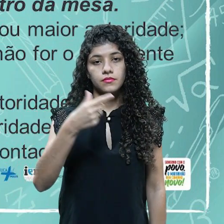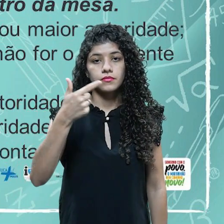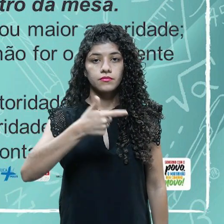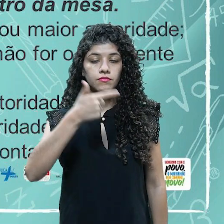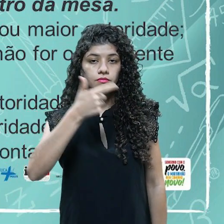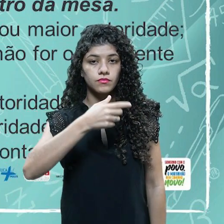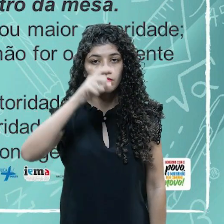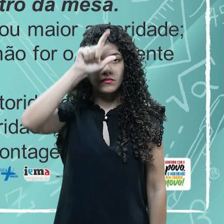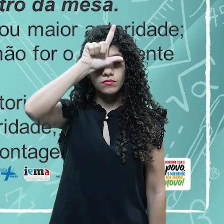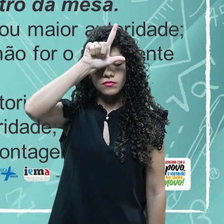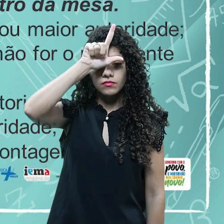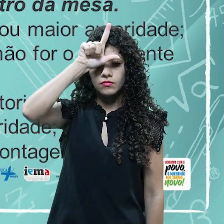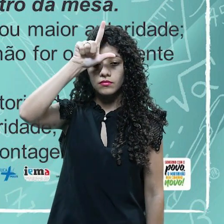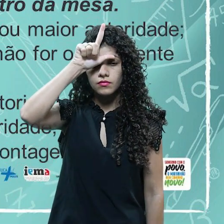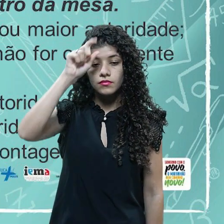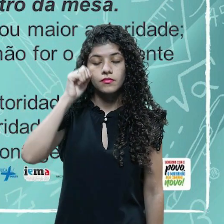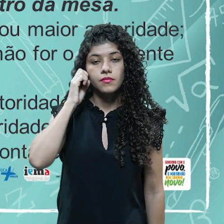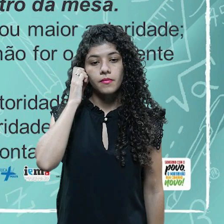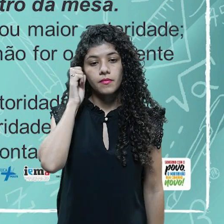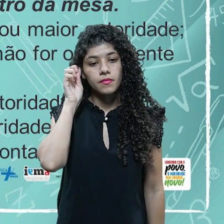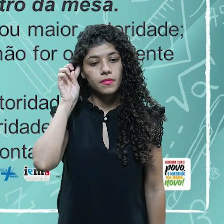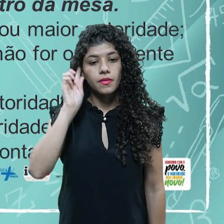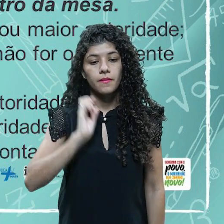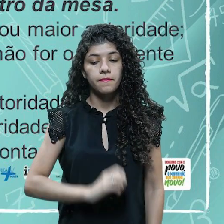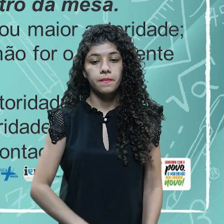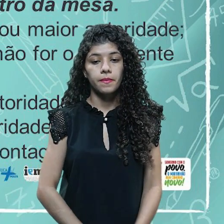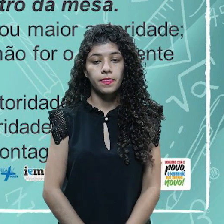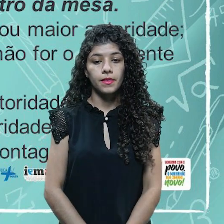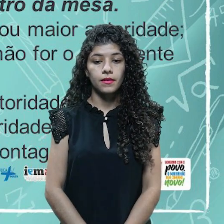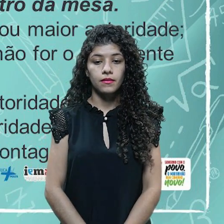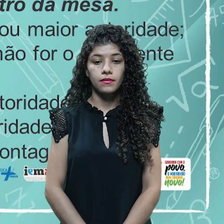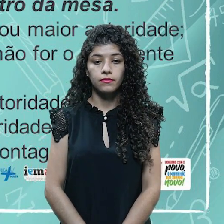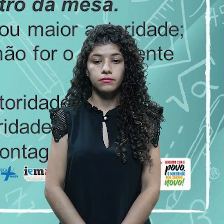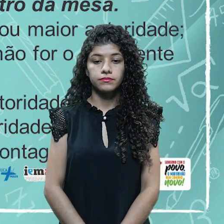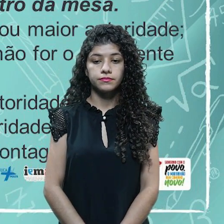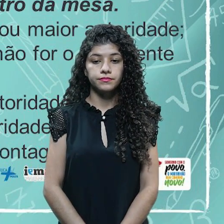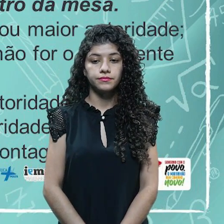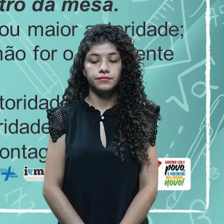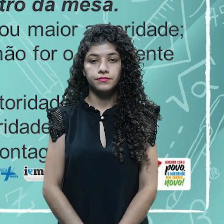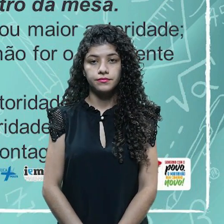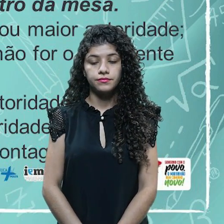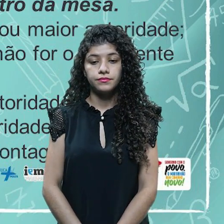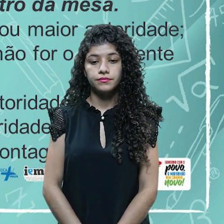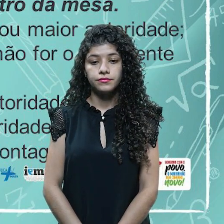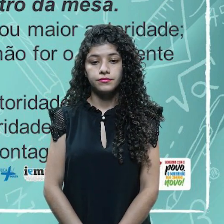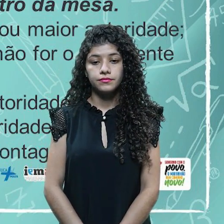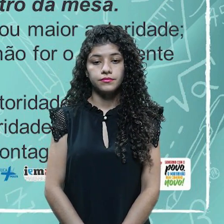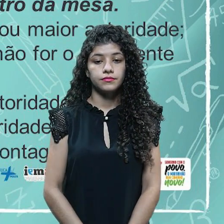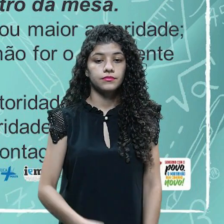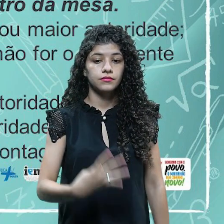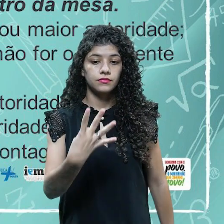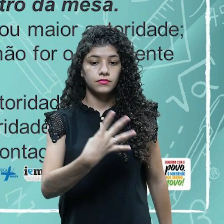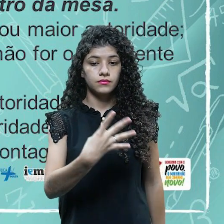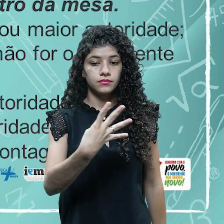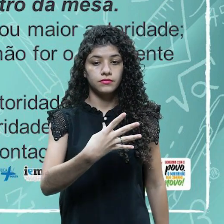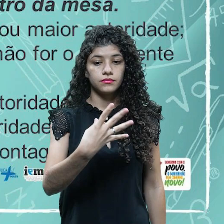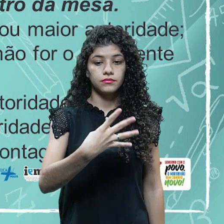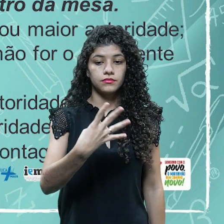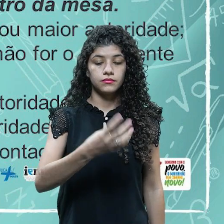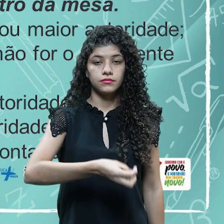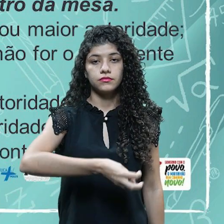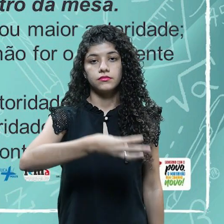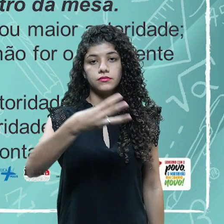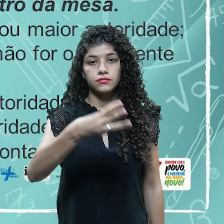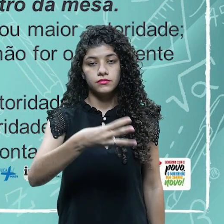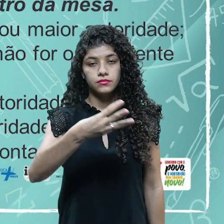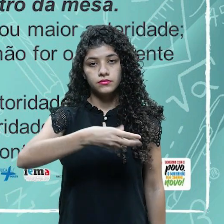lado, do outro, de um lado, do outro. O 3, é a 2ª maior autoridade. O 4, a cadeira 4, é a 3ª maior